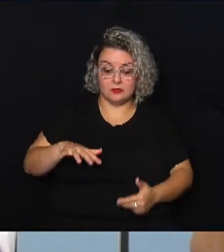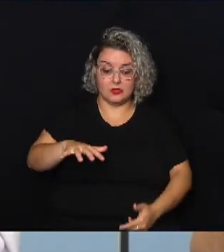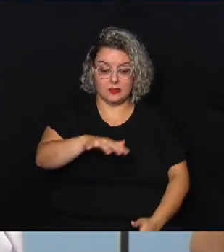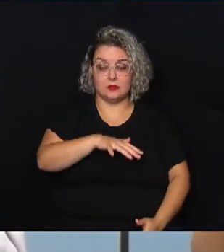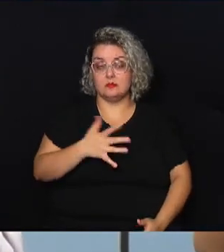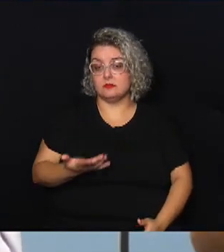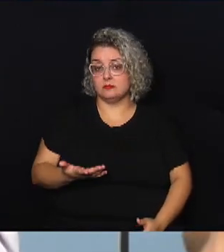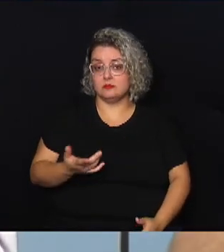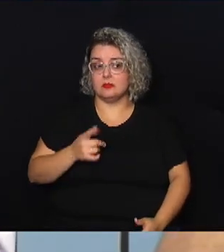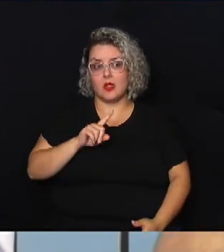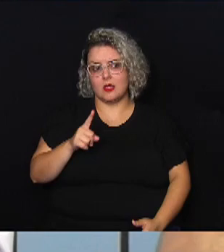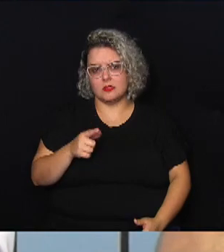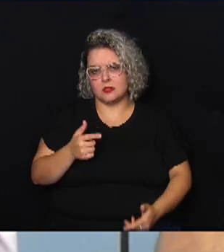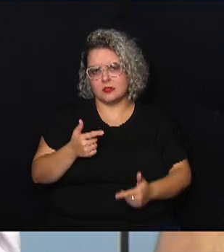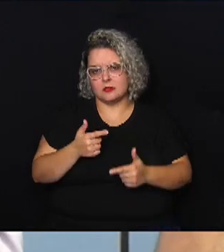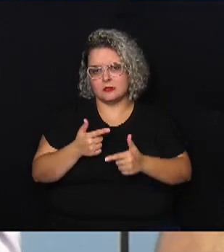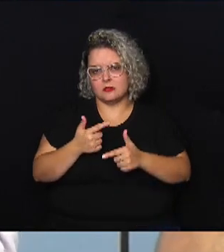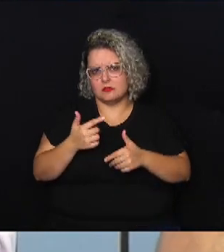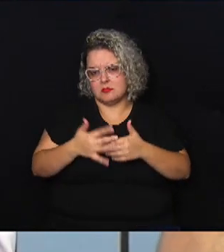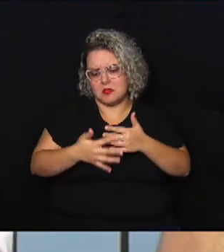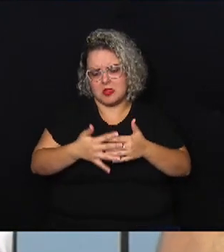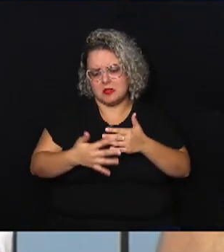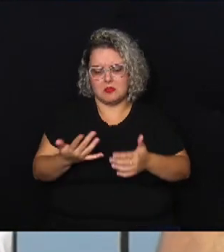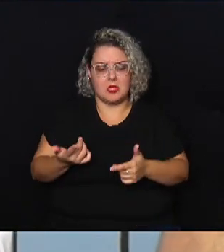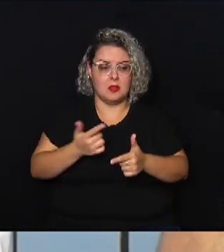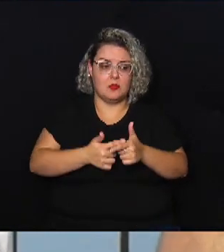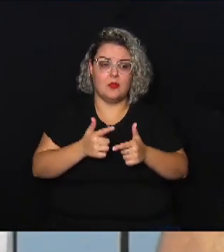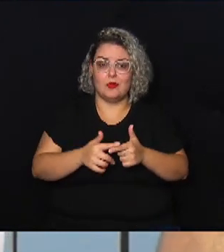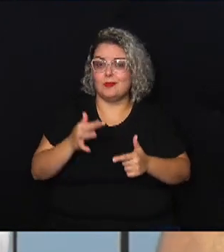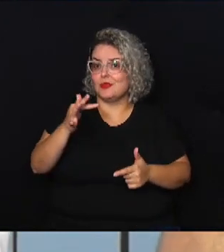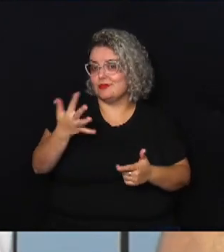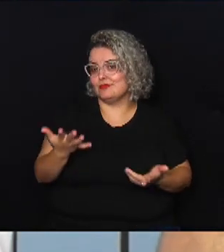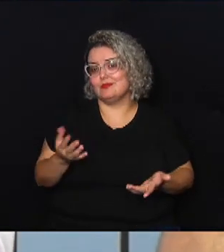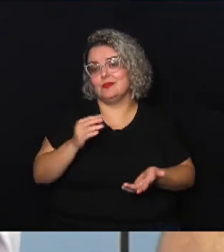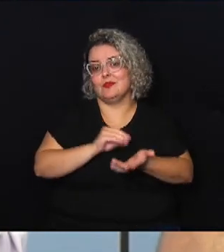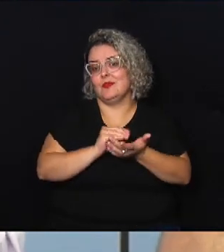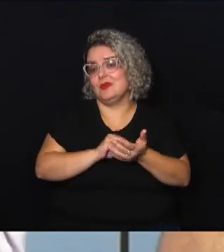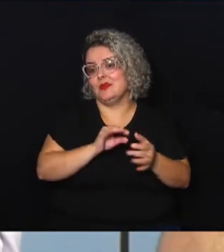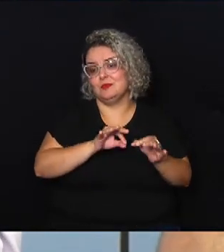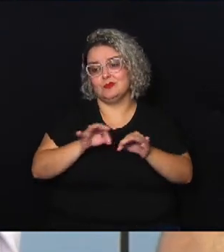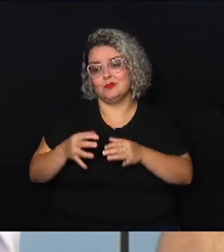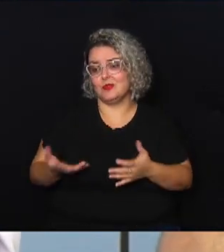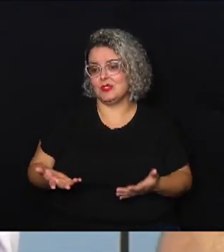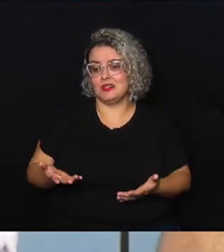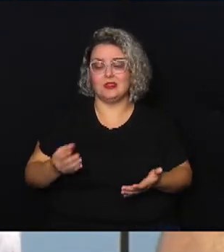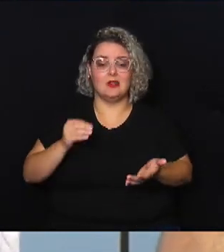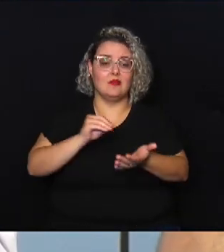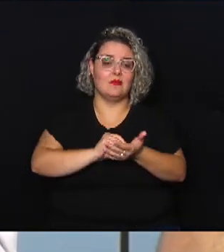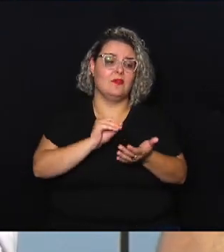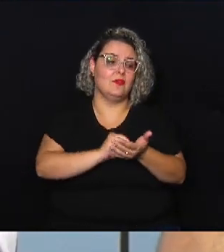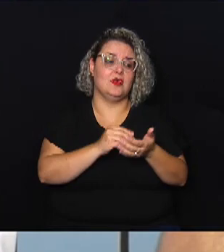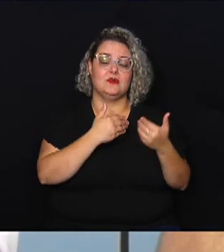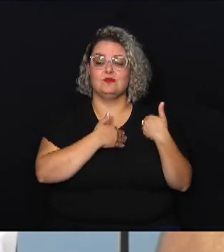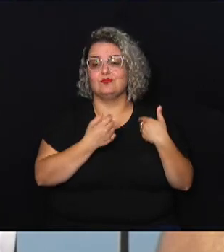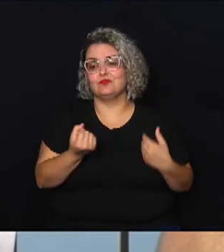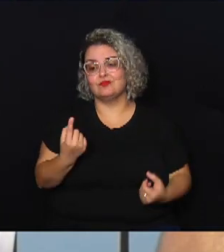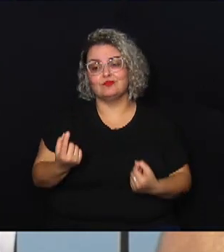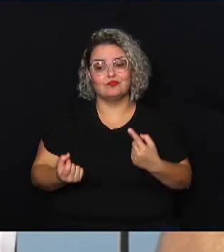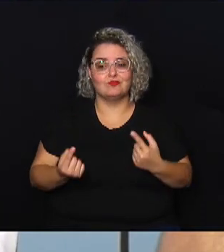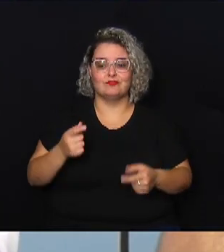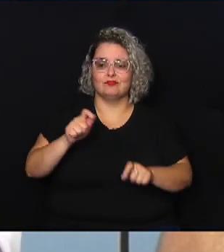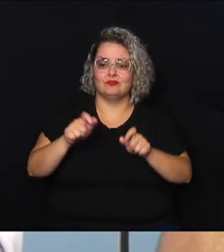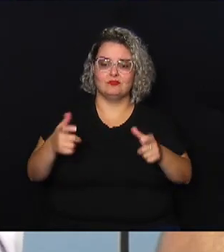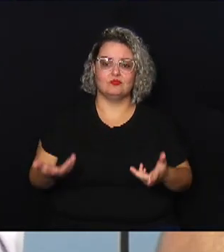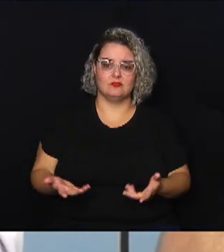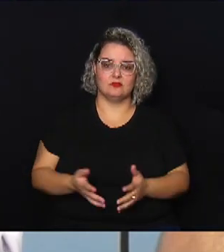que a gente possa ter problemas futuros por conta dessa falta de planejamento e por conta dessa irresponsabilidade de algumas pessoas que